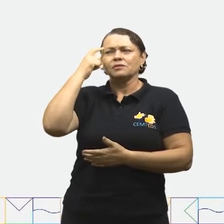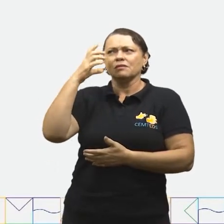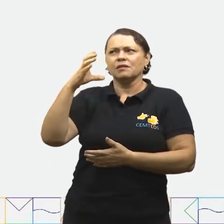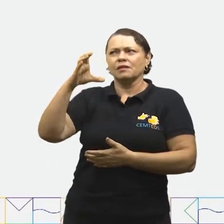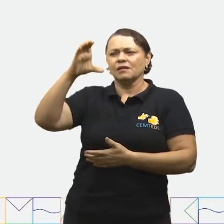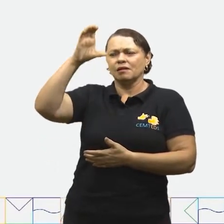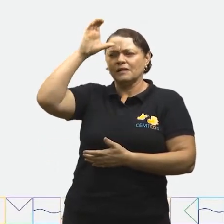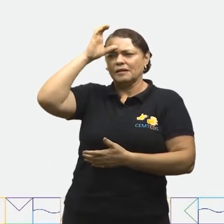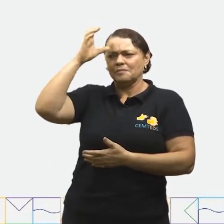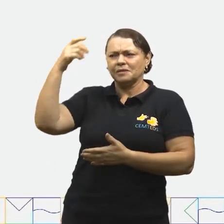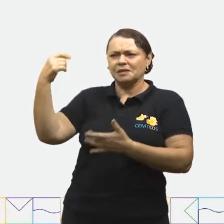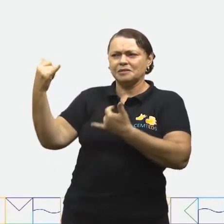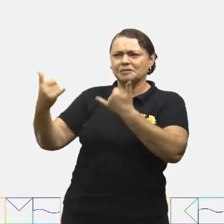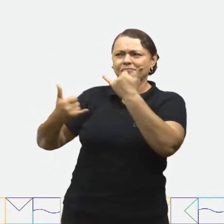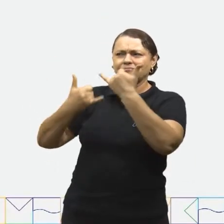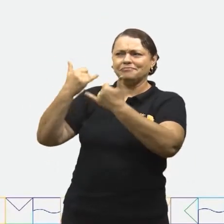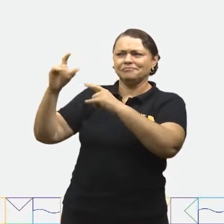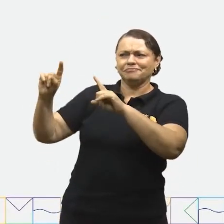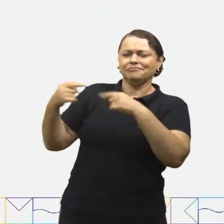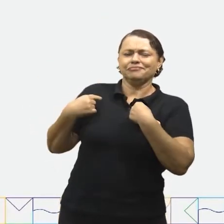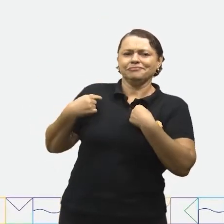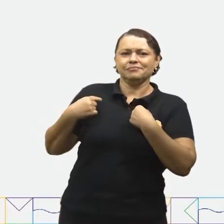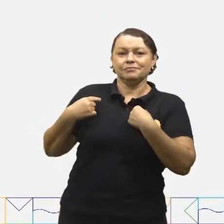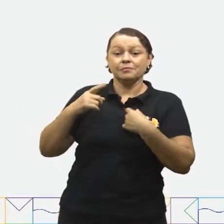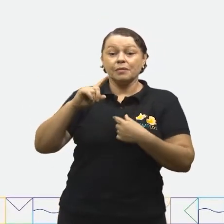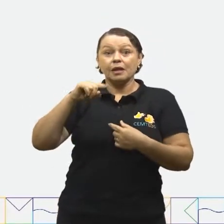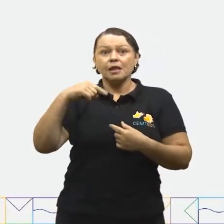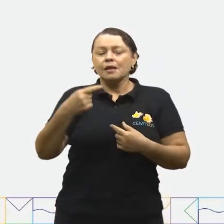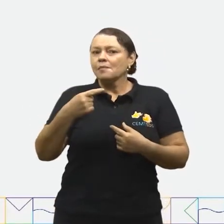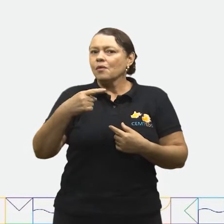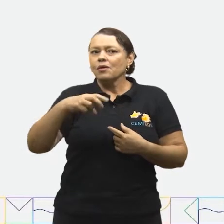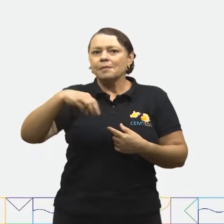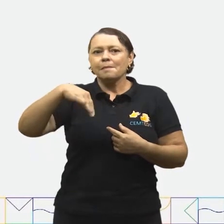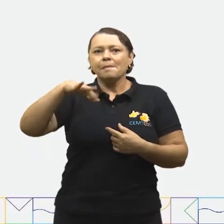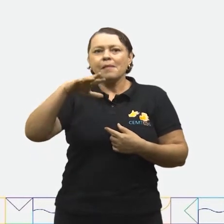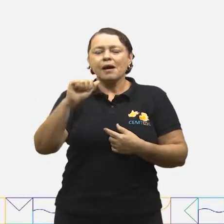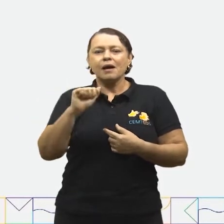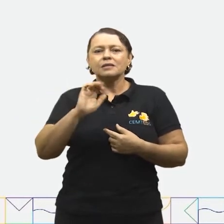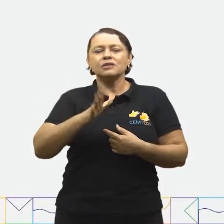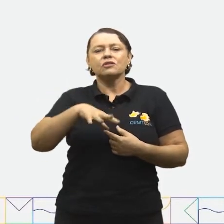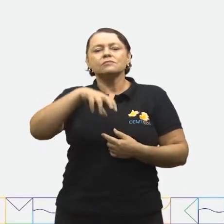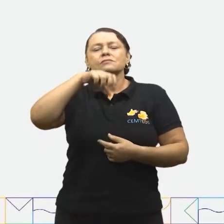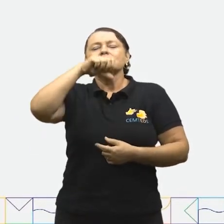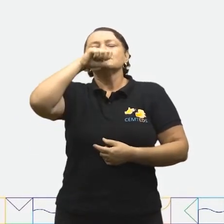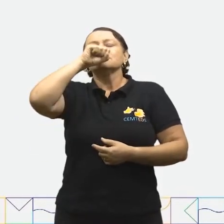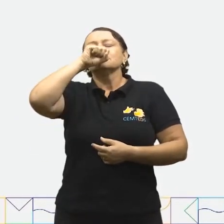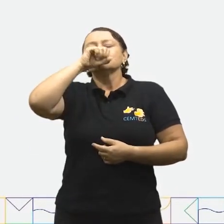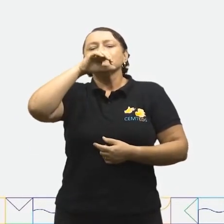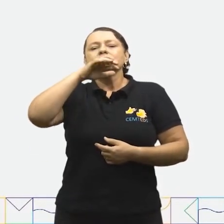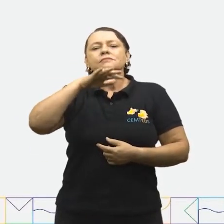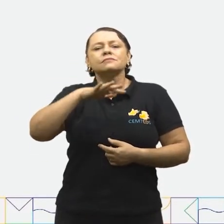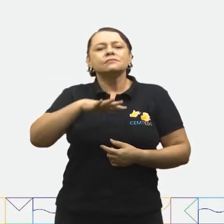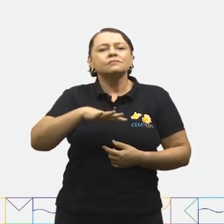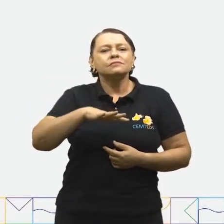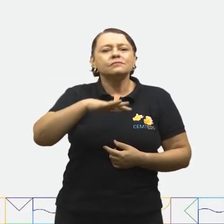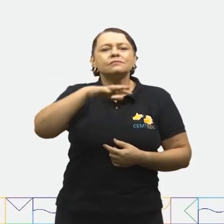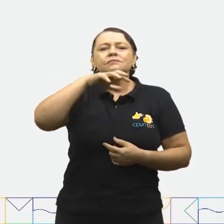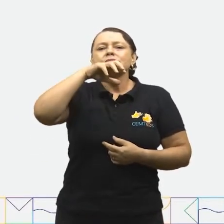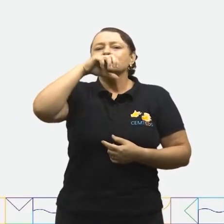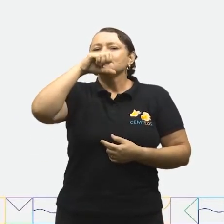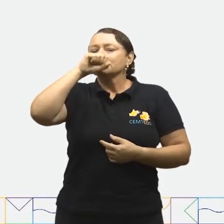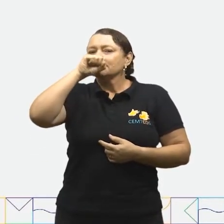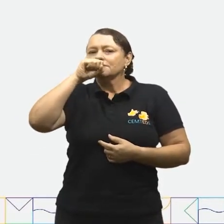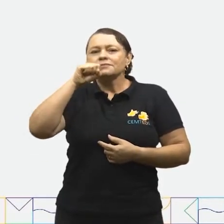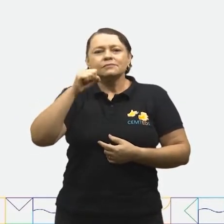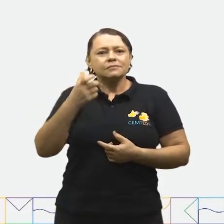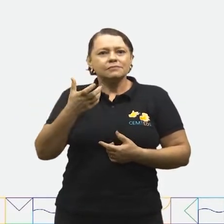tia estava apenas brincando. Minutos depois, lá estava ela, respirando como a tia lhe ensinou embaixo d